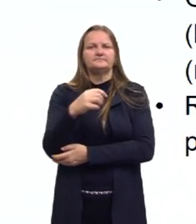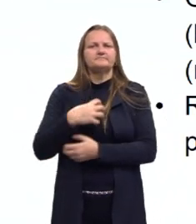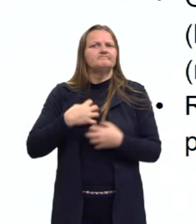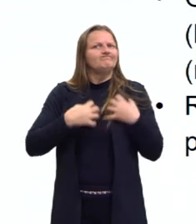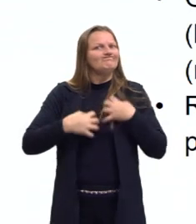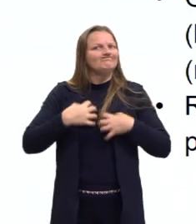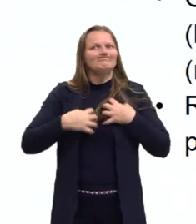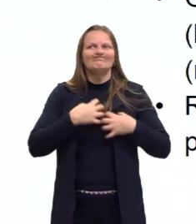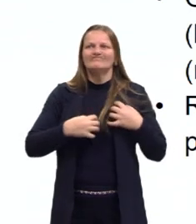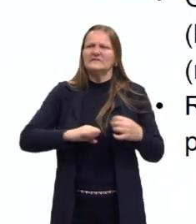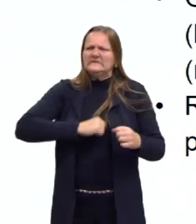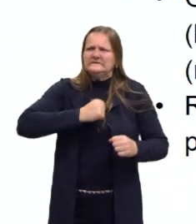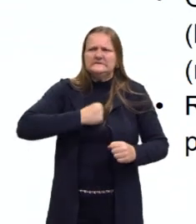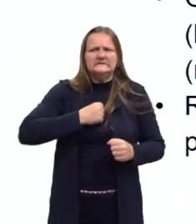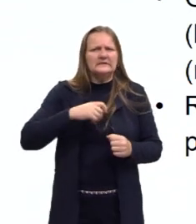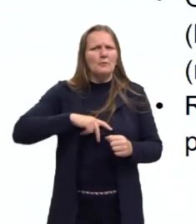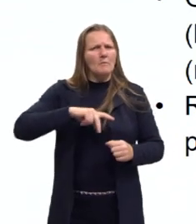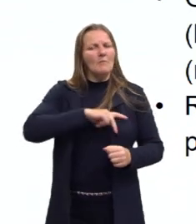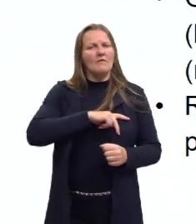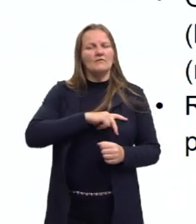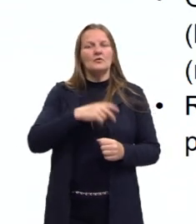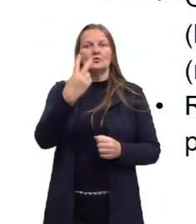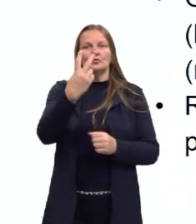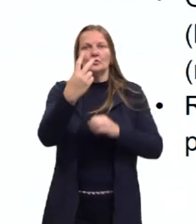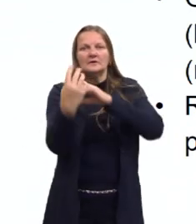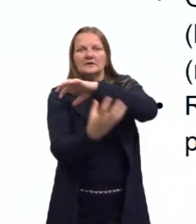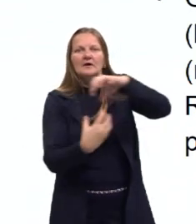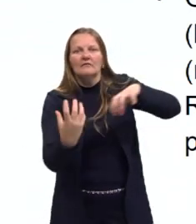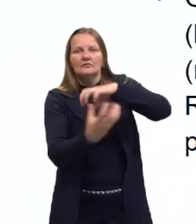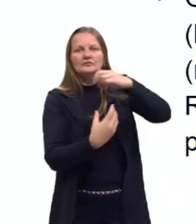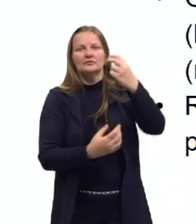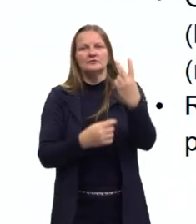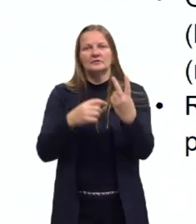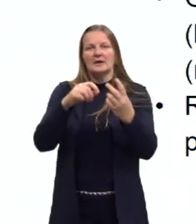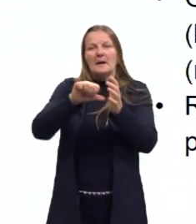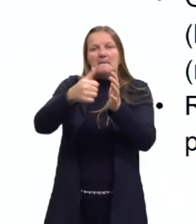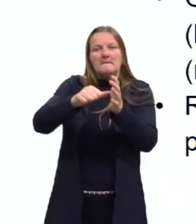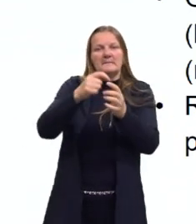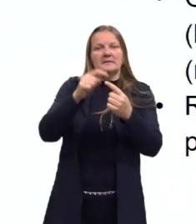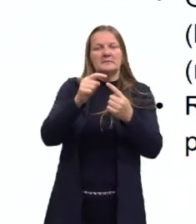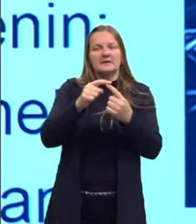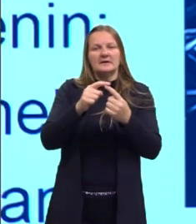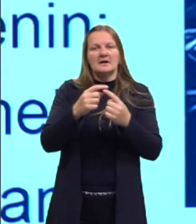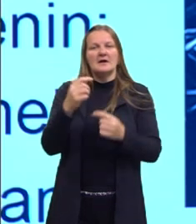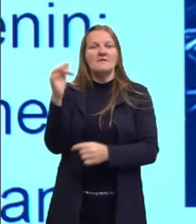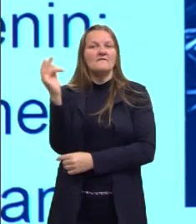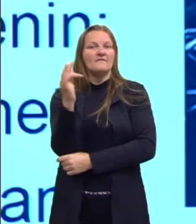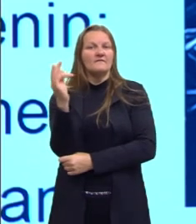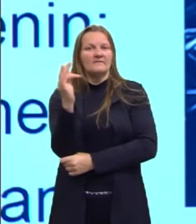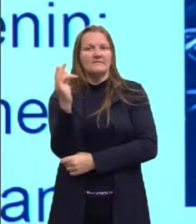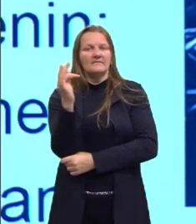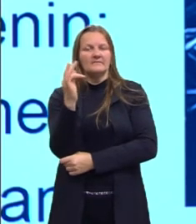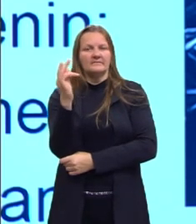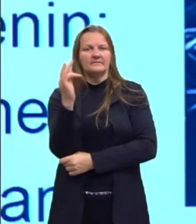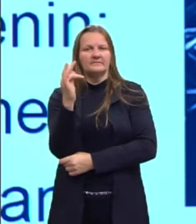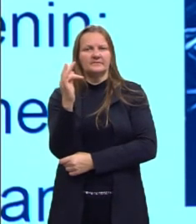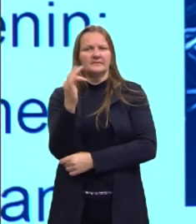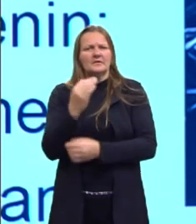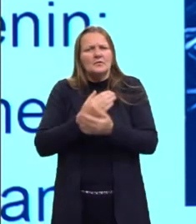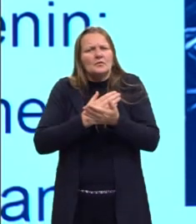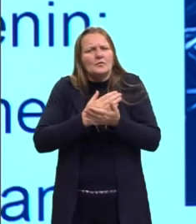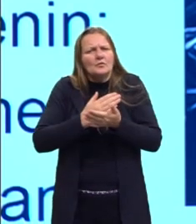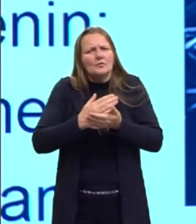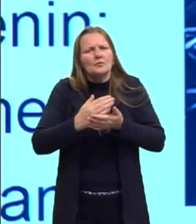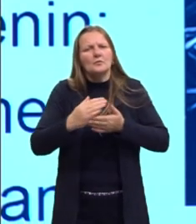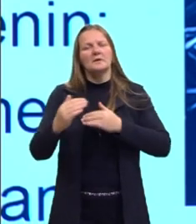muito grande, vão acontecer duas revoluções. A primeira é a Revolução de Fevereiro, que vai dar início